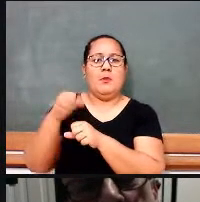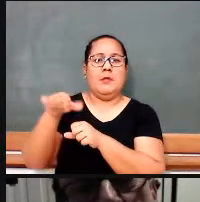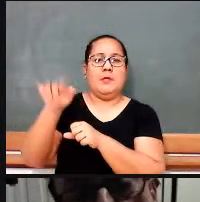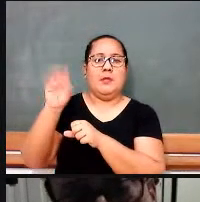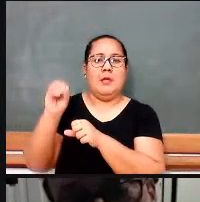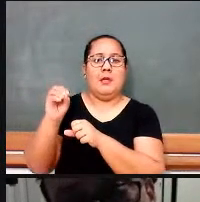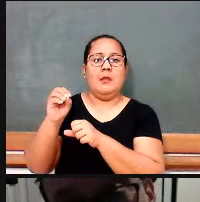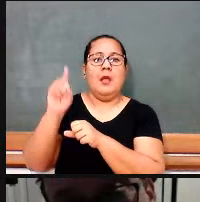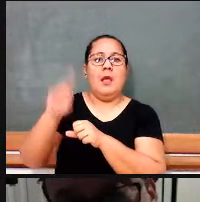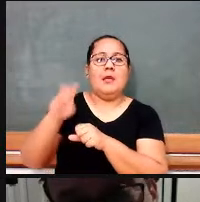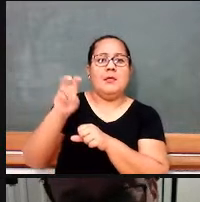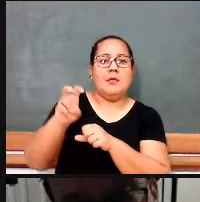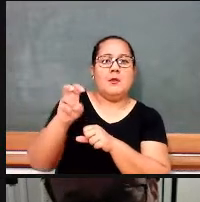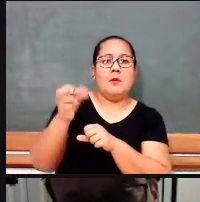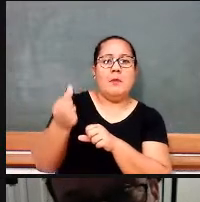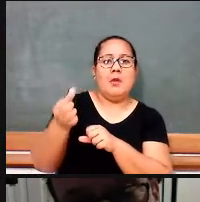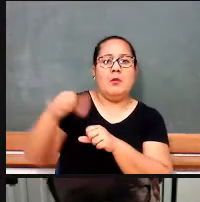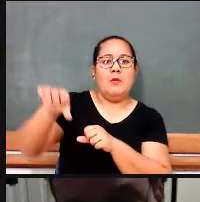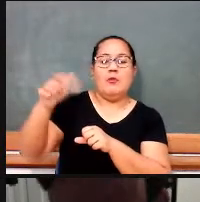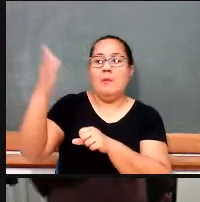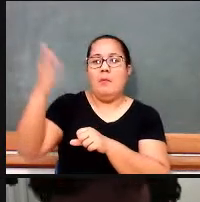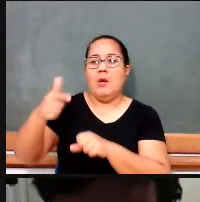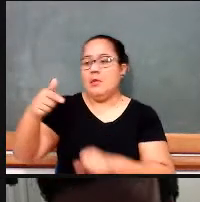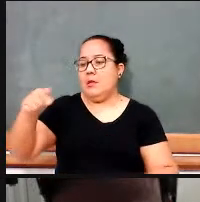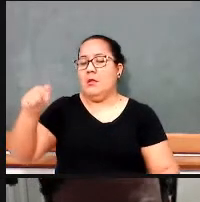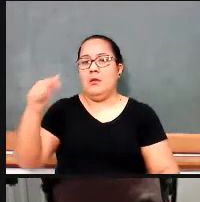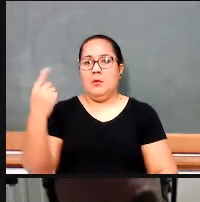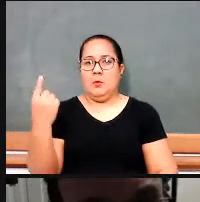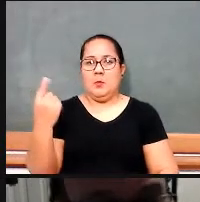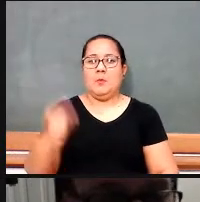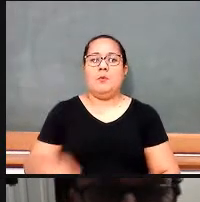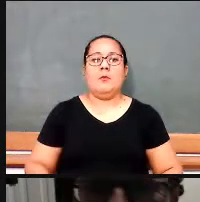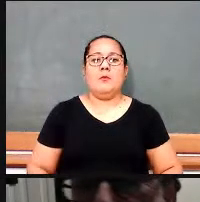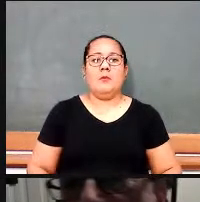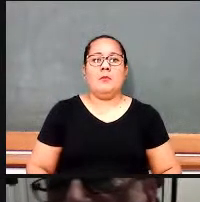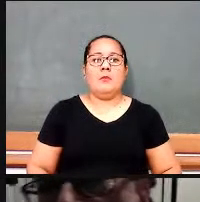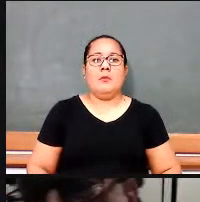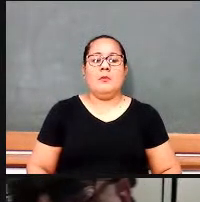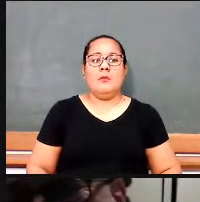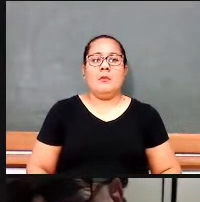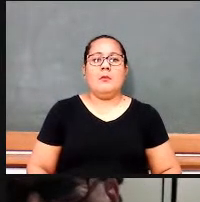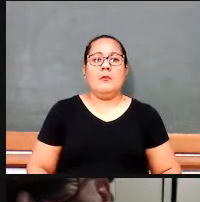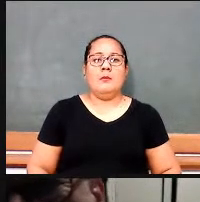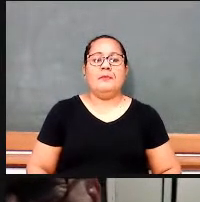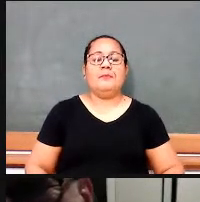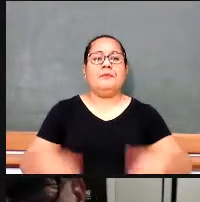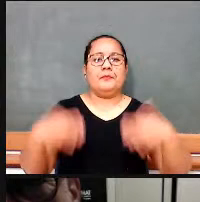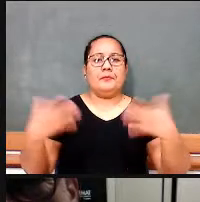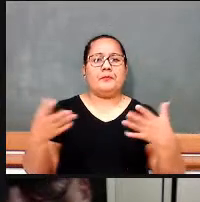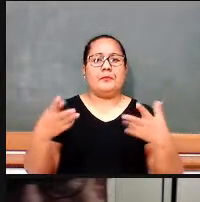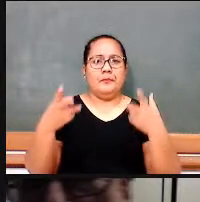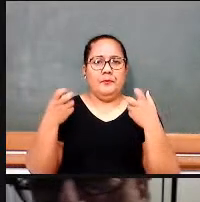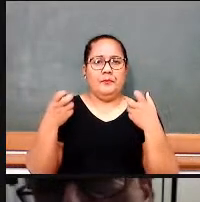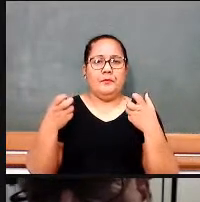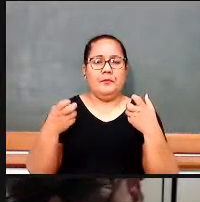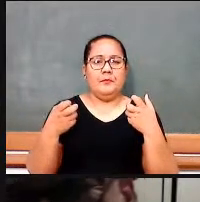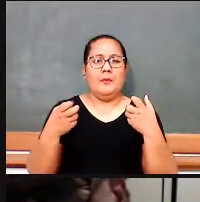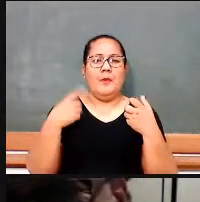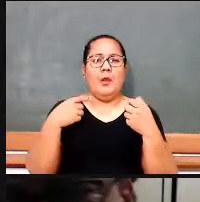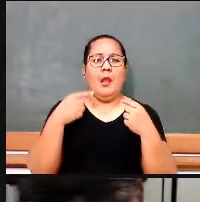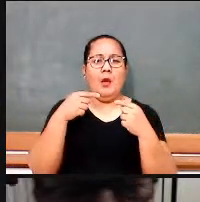5692-71. Então, veja, quando a gente vai olhar essas referências